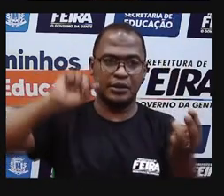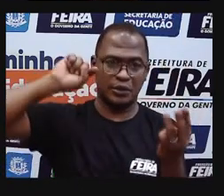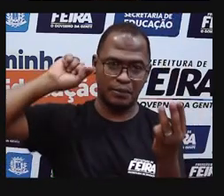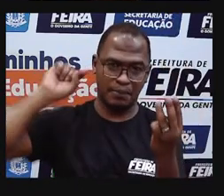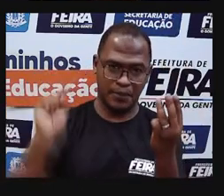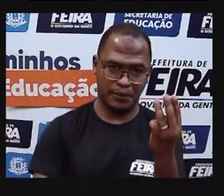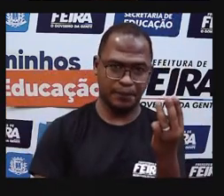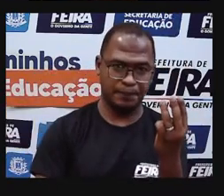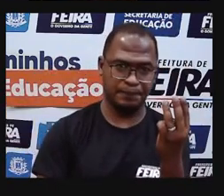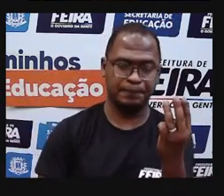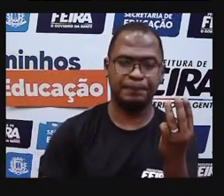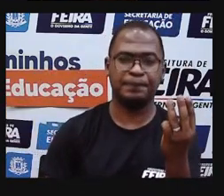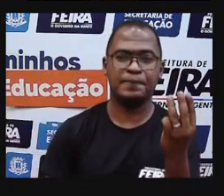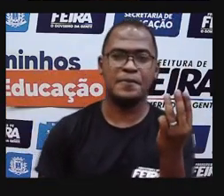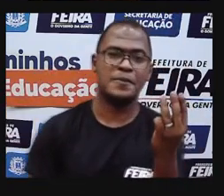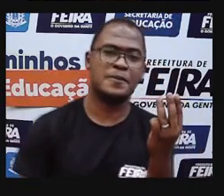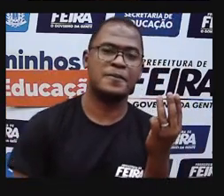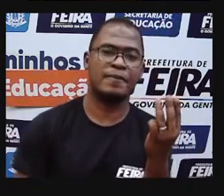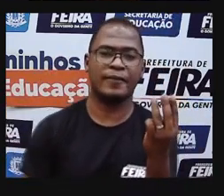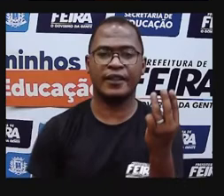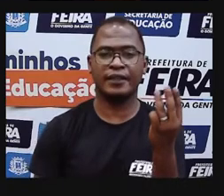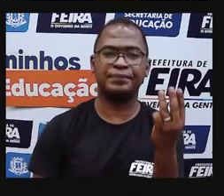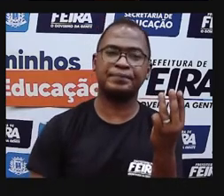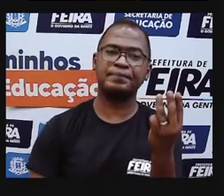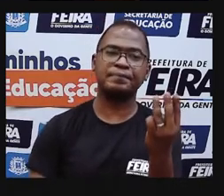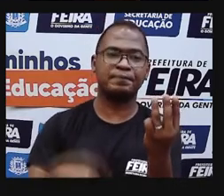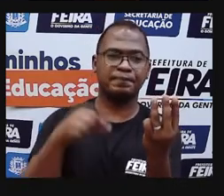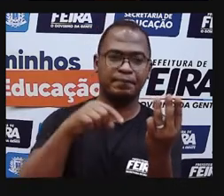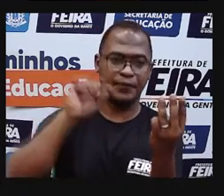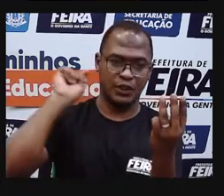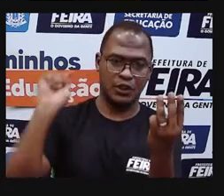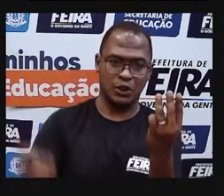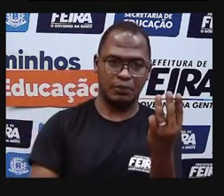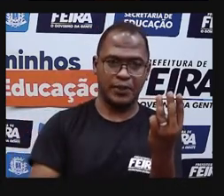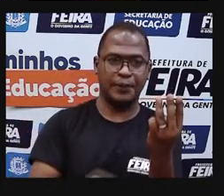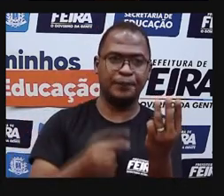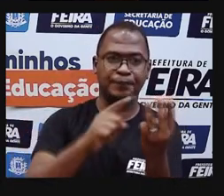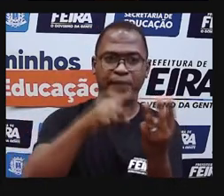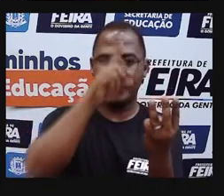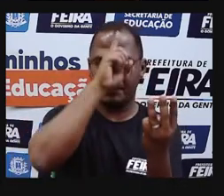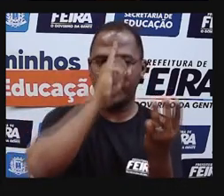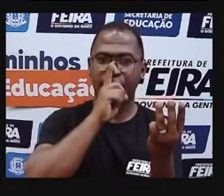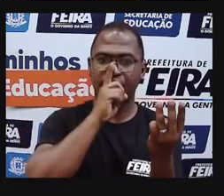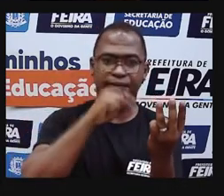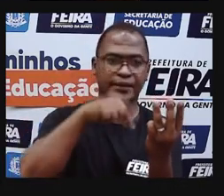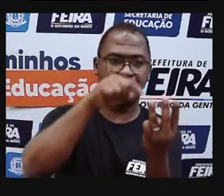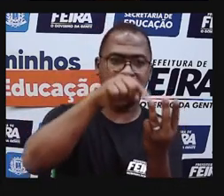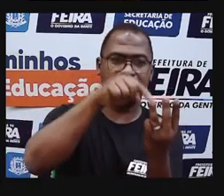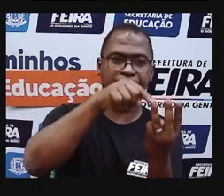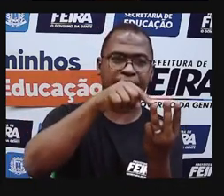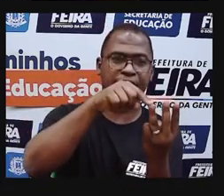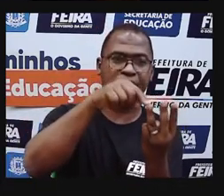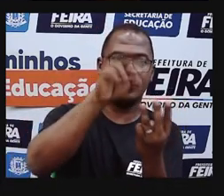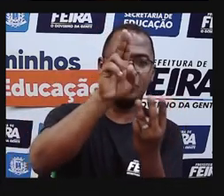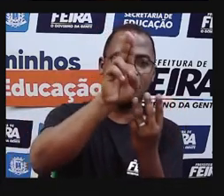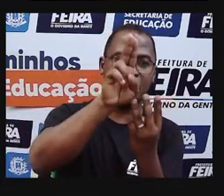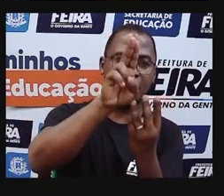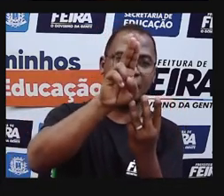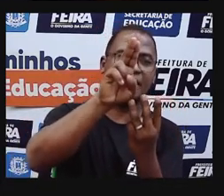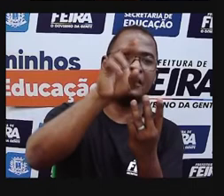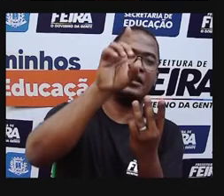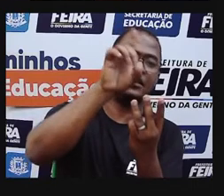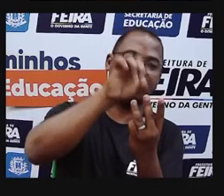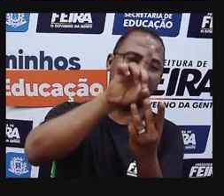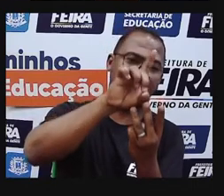milhares. Na classe dos milhares, gente, a gente tem três ordens. Na classe das unidades, também são